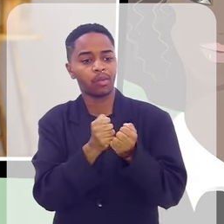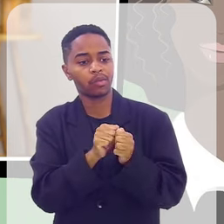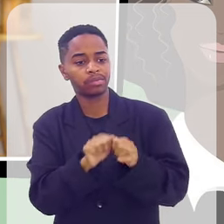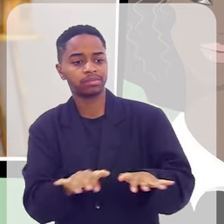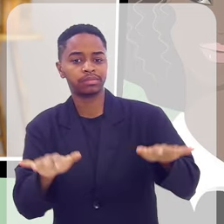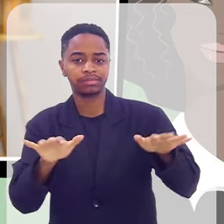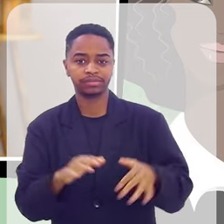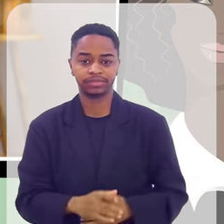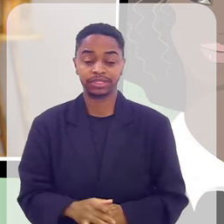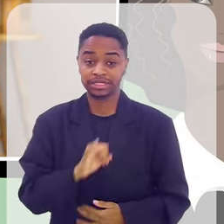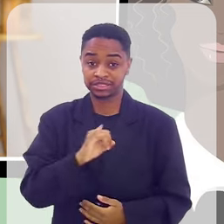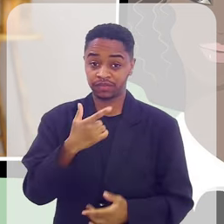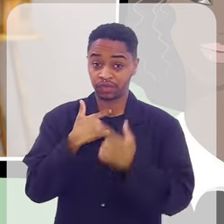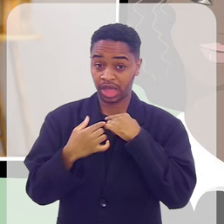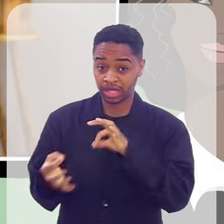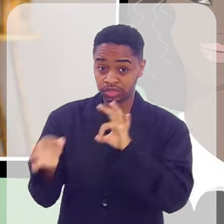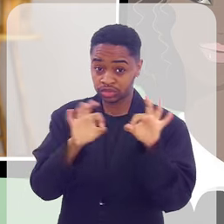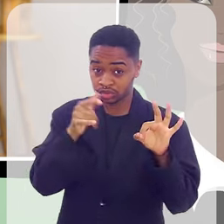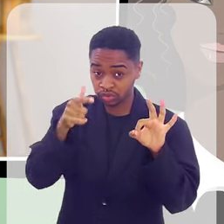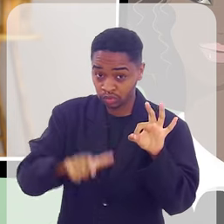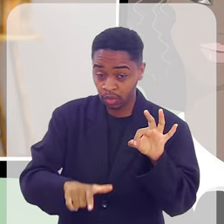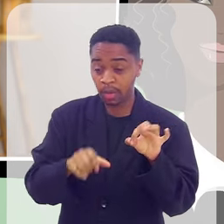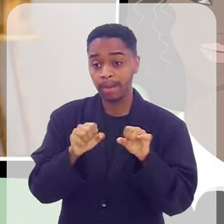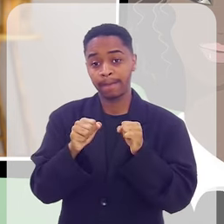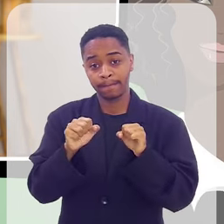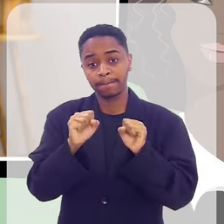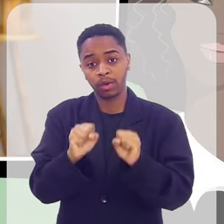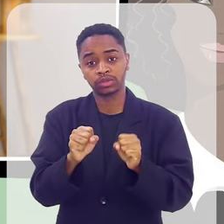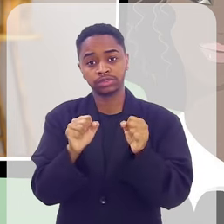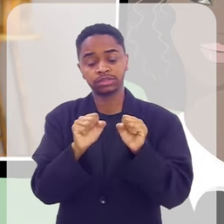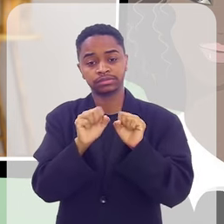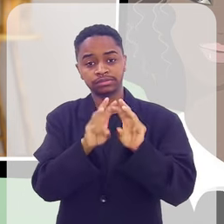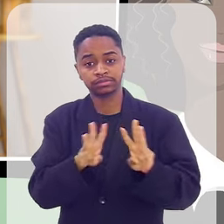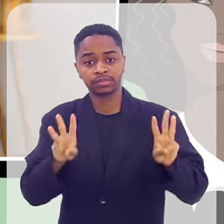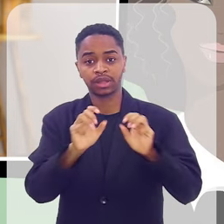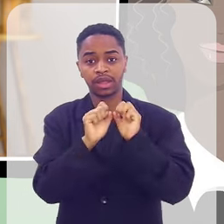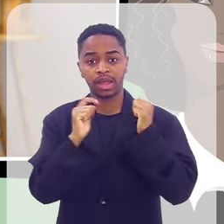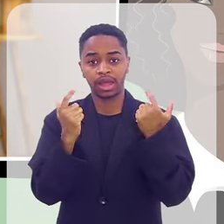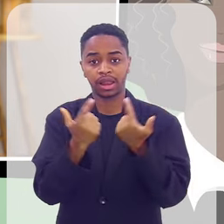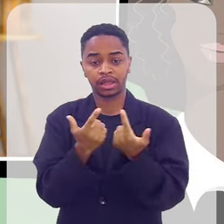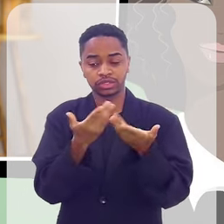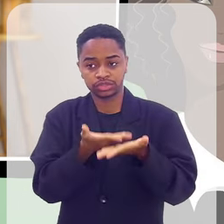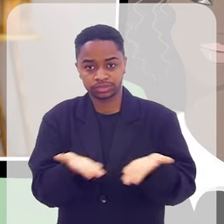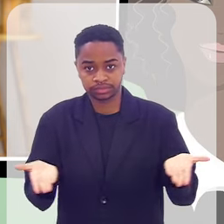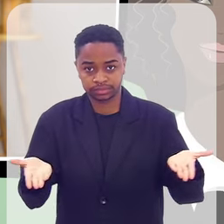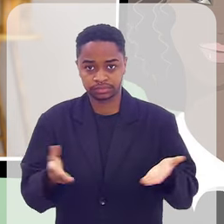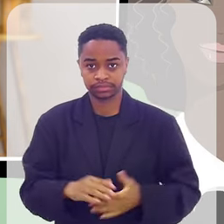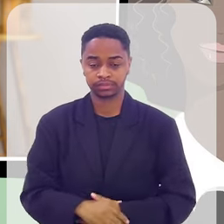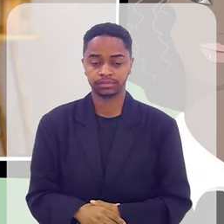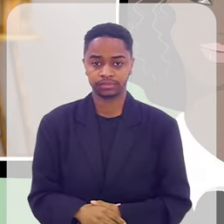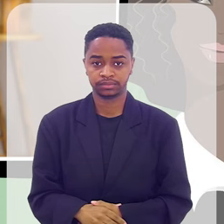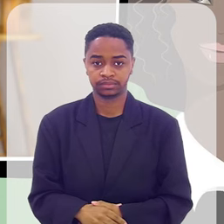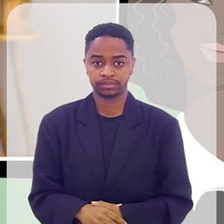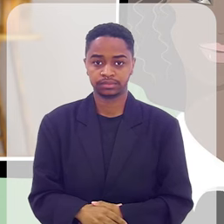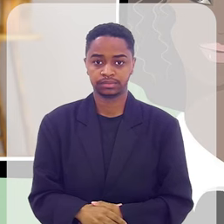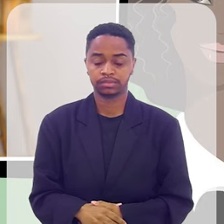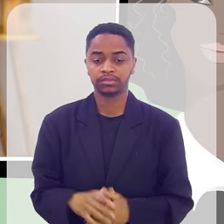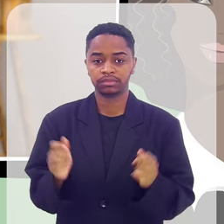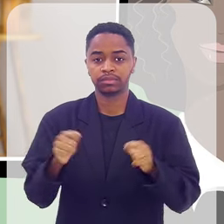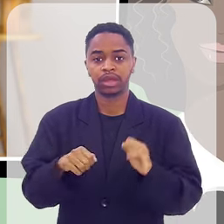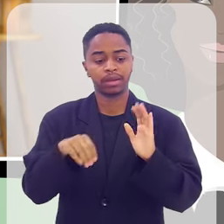amor pelo próximo. Para rever o programa, basta acessar o site alerje.rj.gov.br.